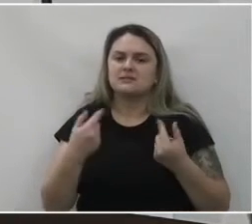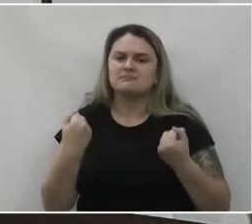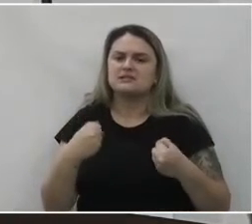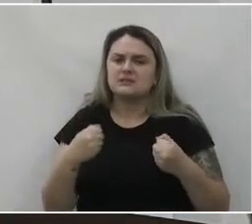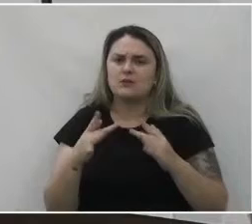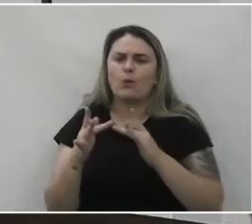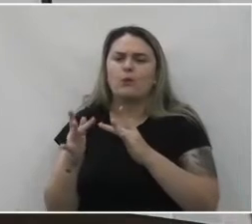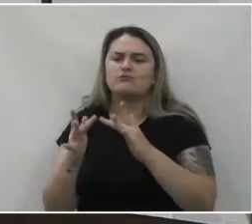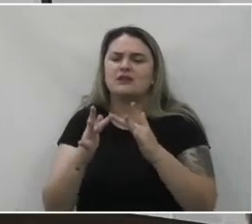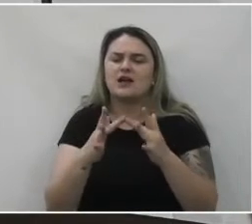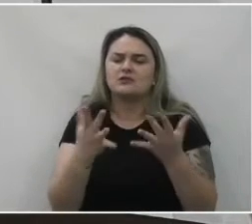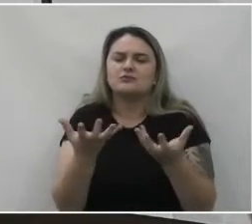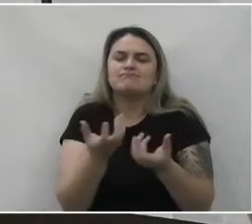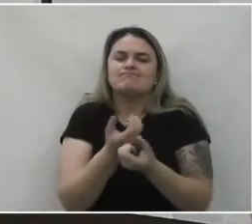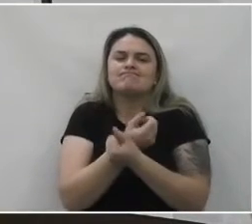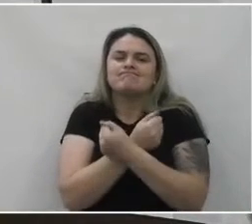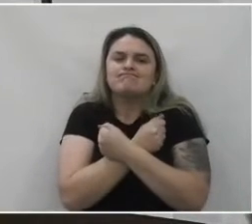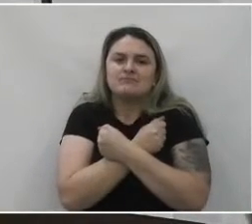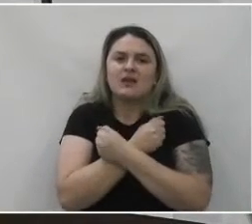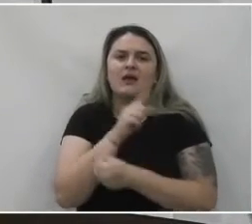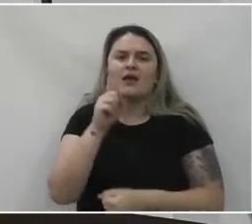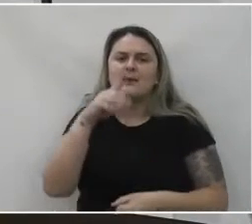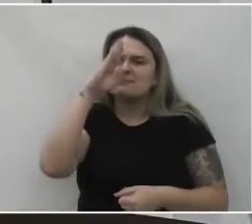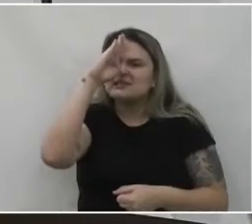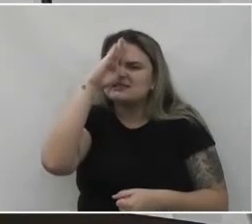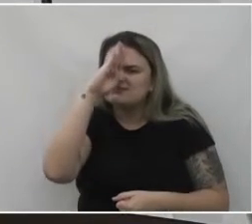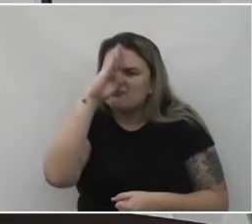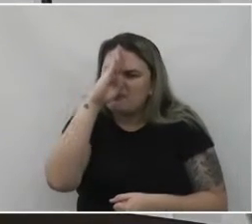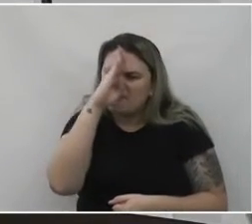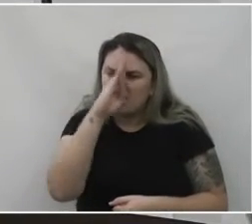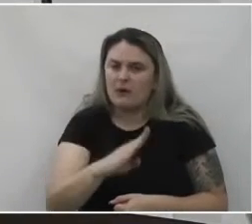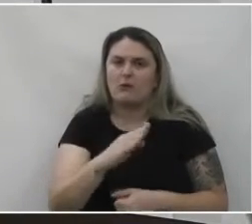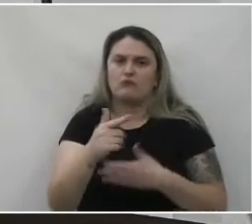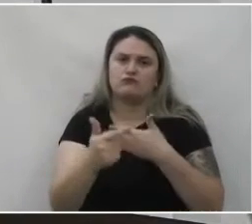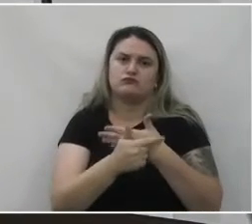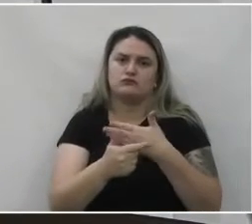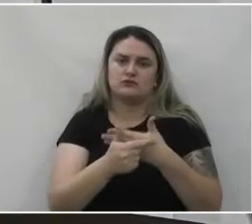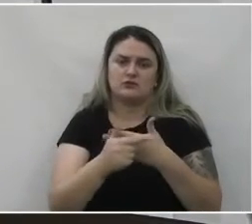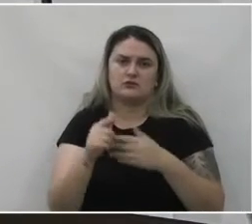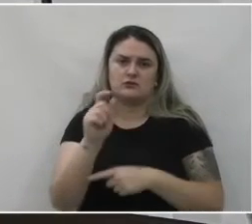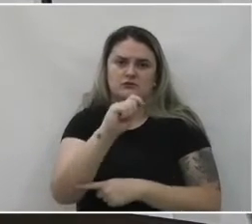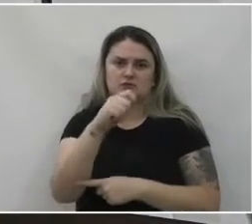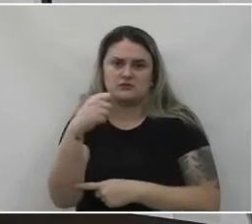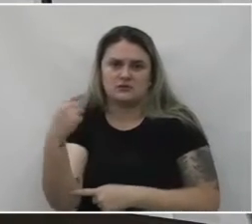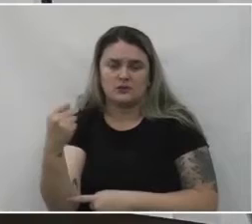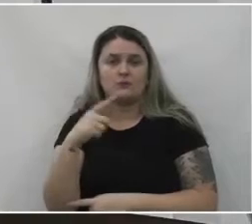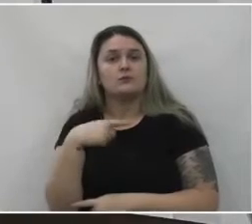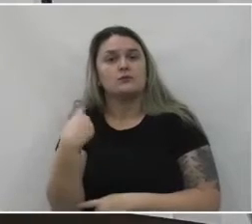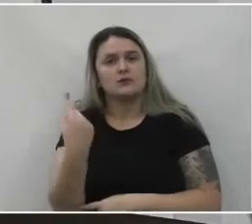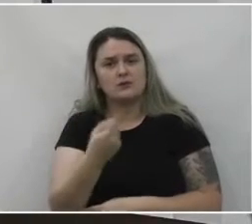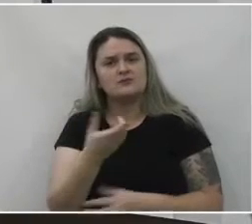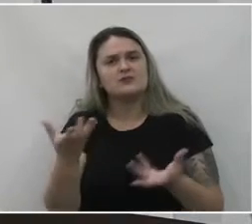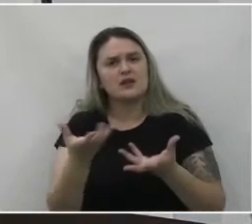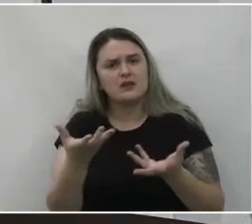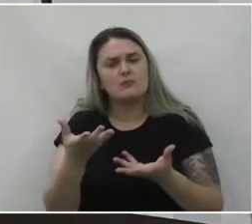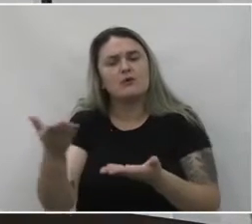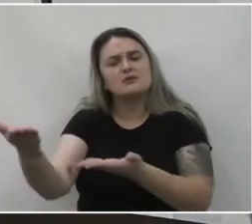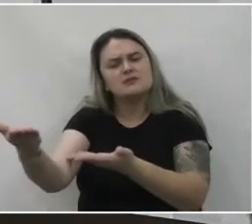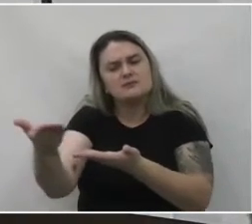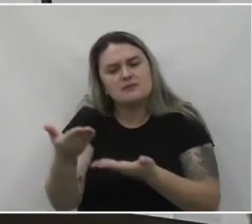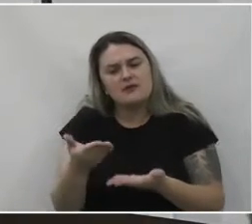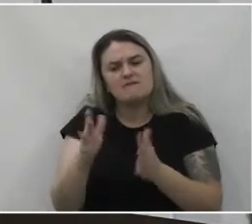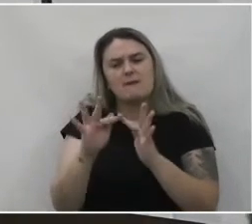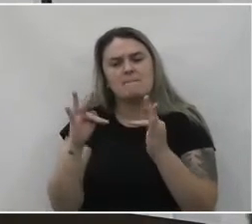acolhimento. E é essa a principal função da associação, Laços de Amor Dal. Nós precisamos e queremos acolher